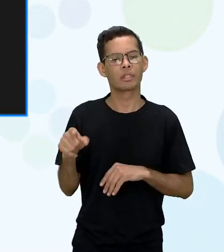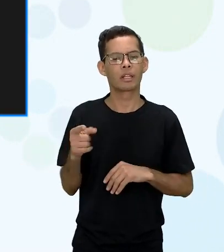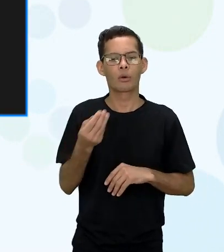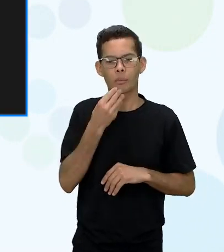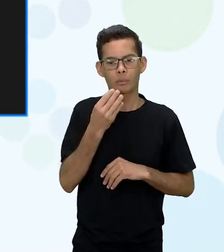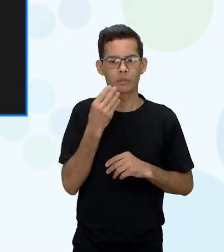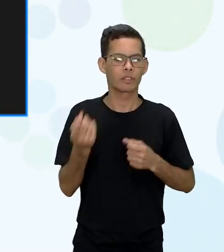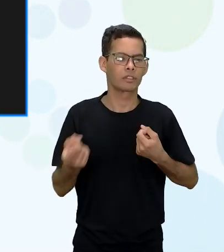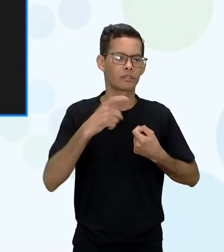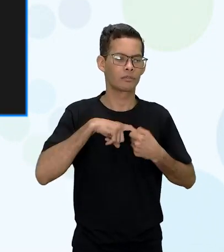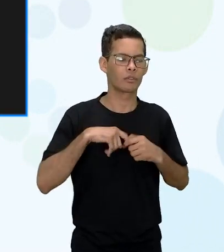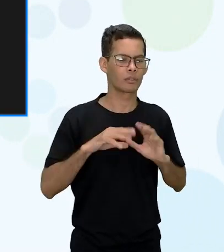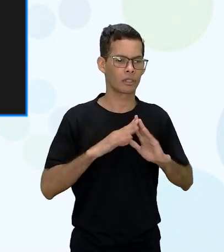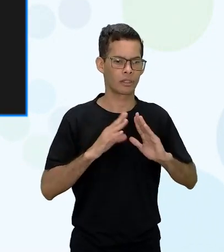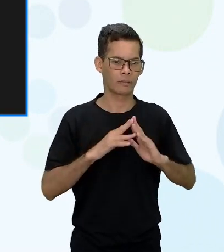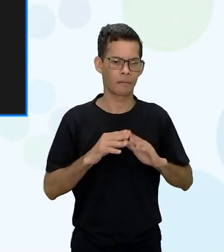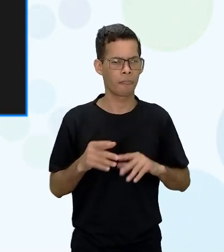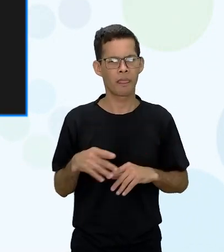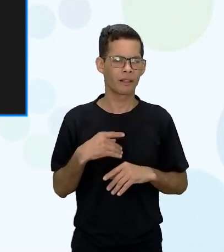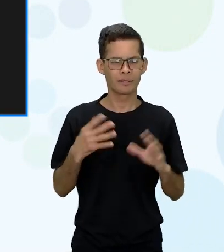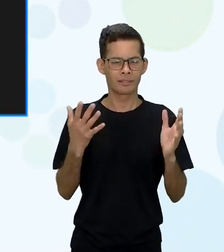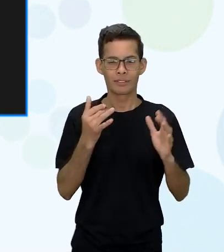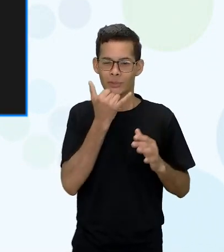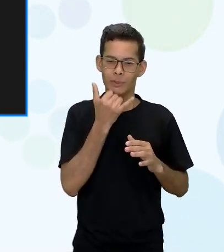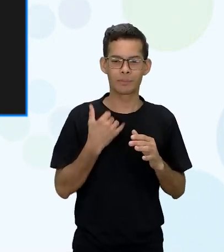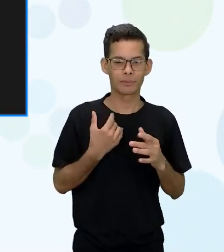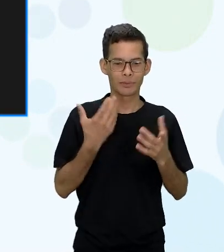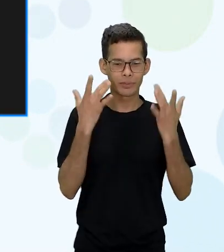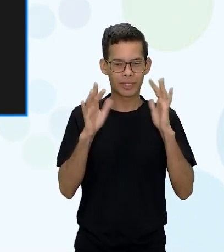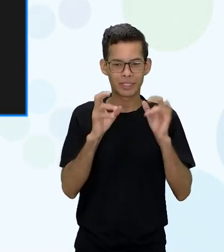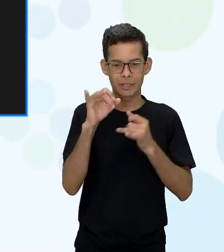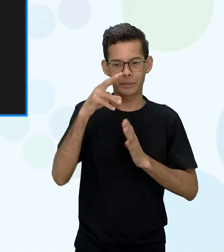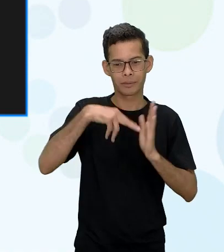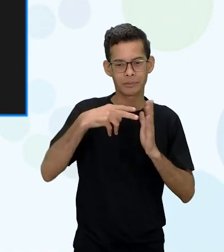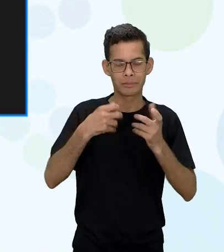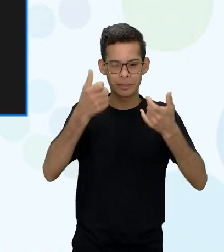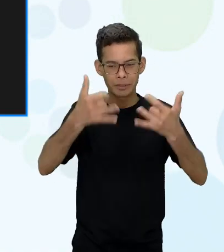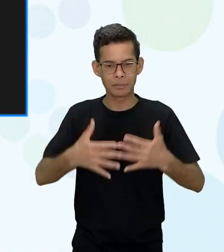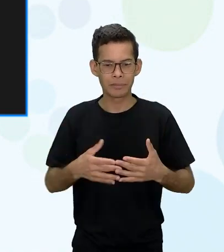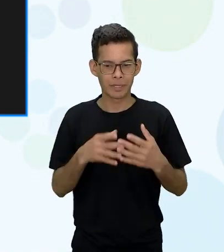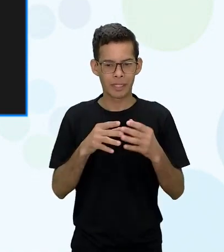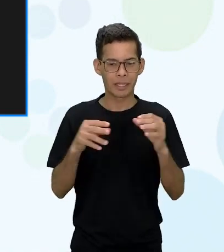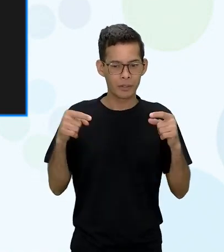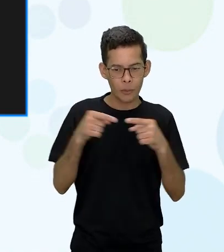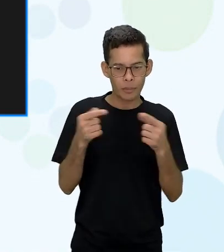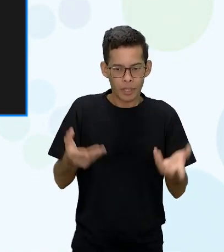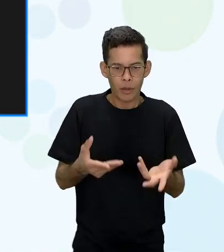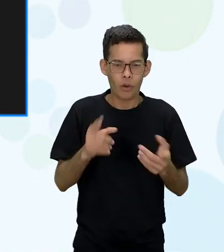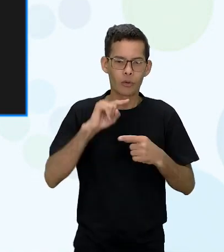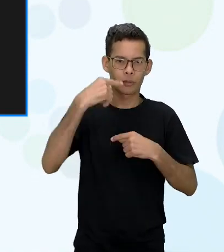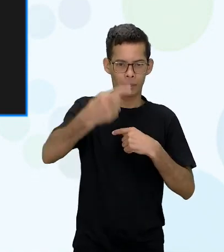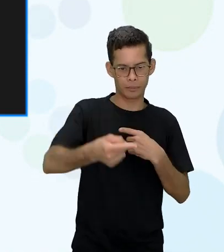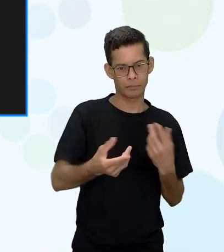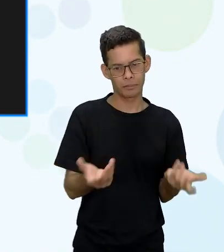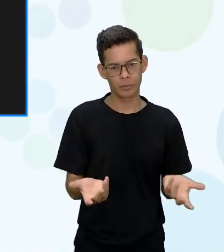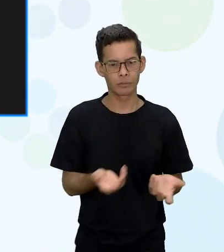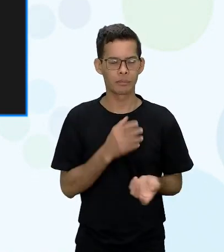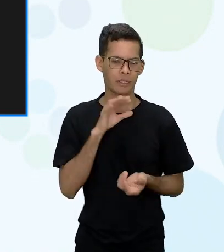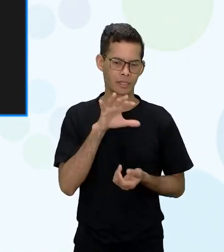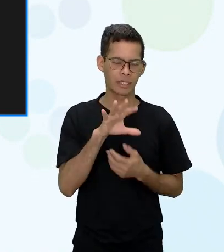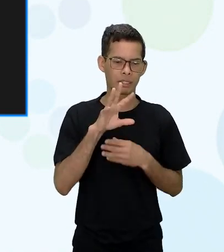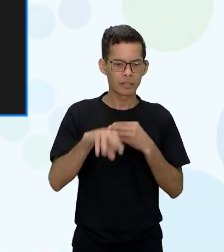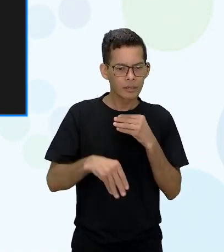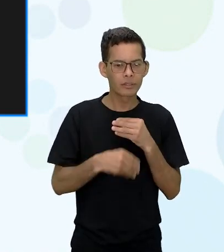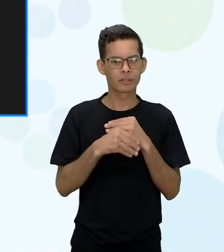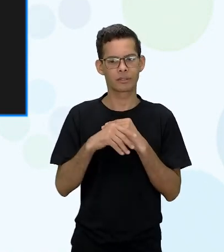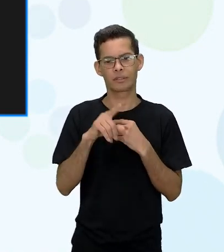pro lar eu não sei se eu fui muito à frente do livro mas eu achei que esse comentário caberia nesse gancho